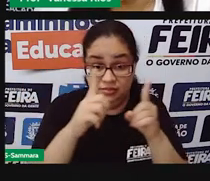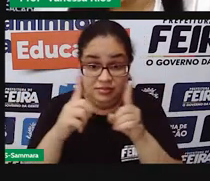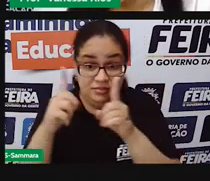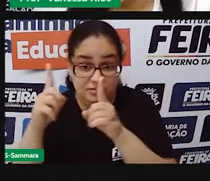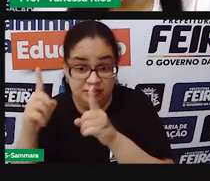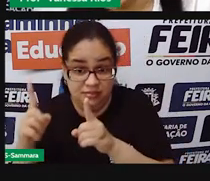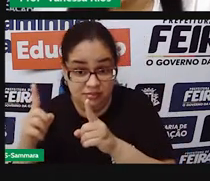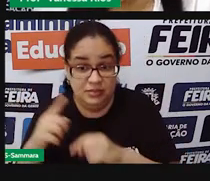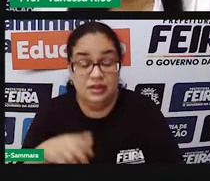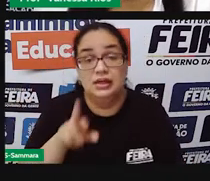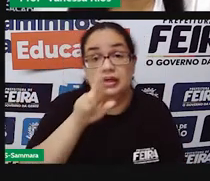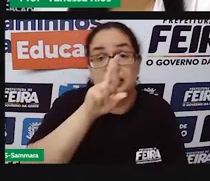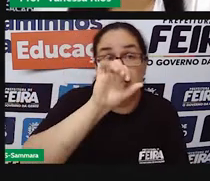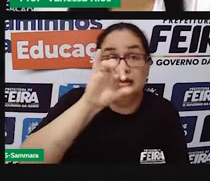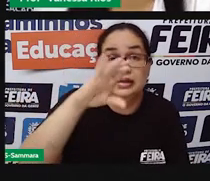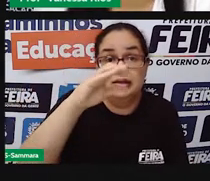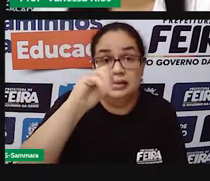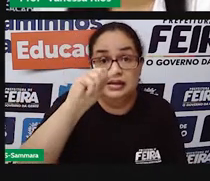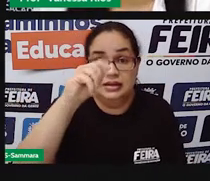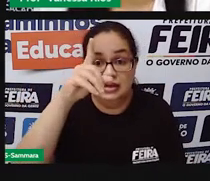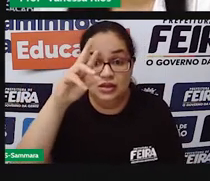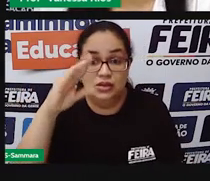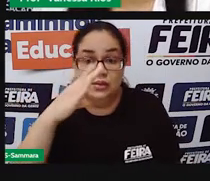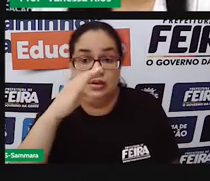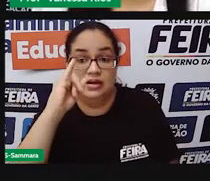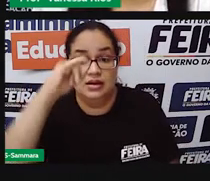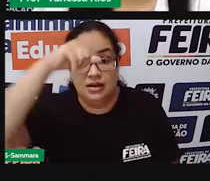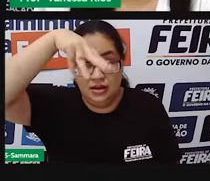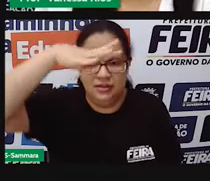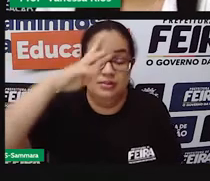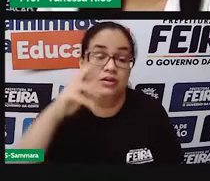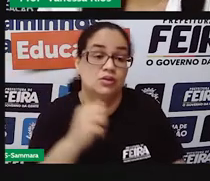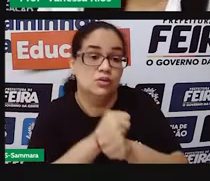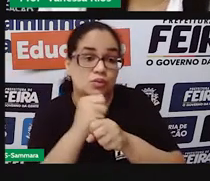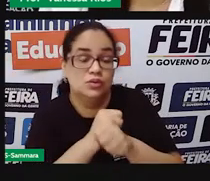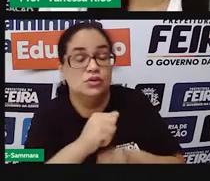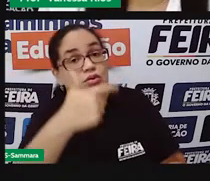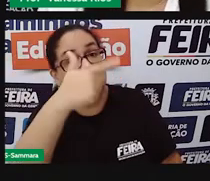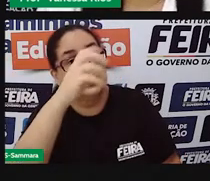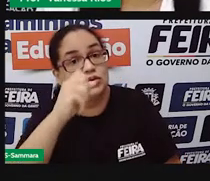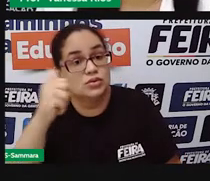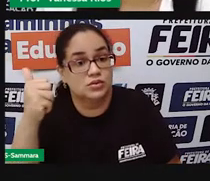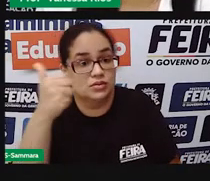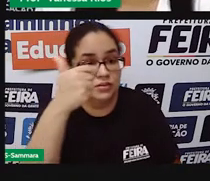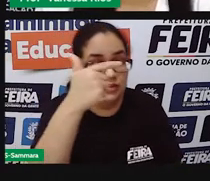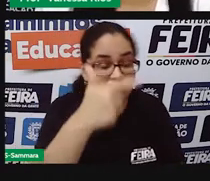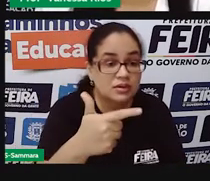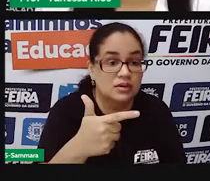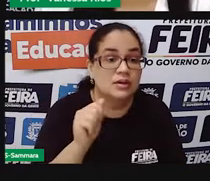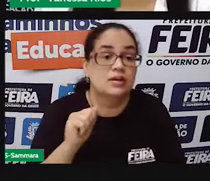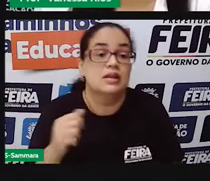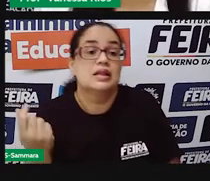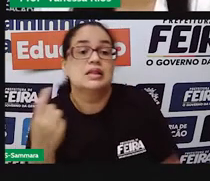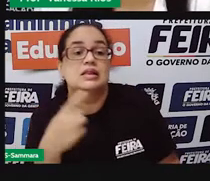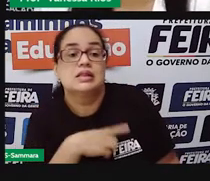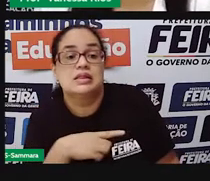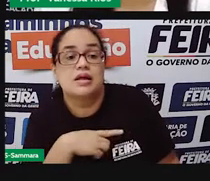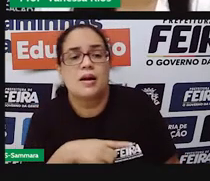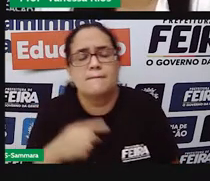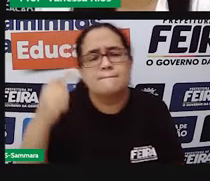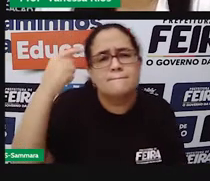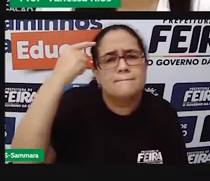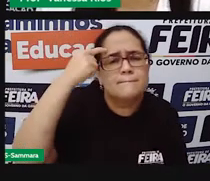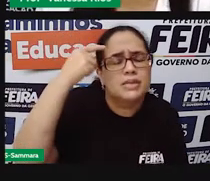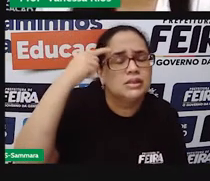publicado em 2012. Mas, apesar de muitos anos de publicação, traz aí uma reflexão muito